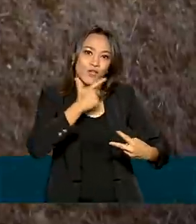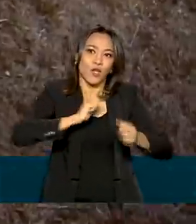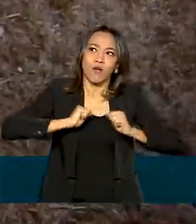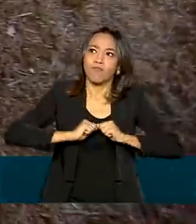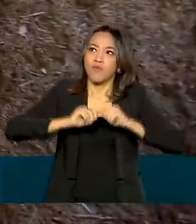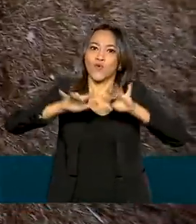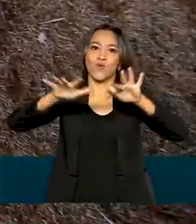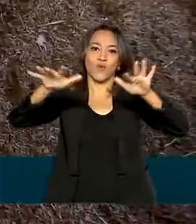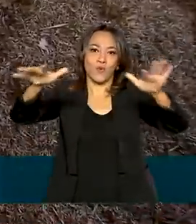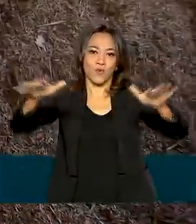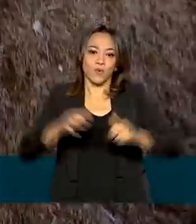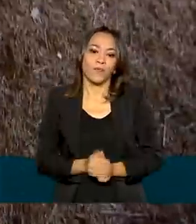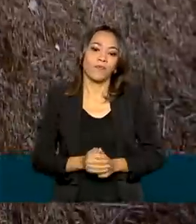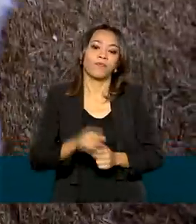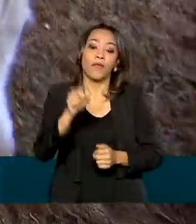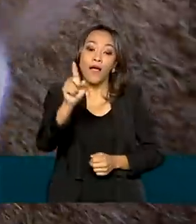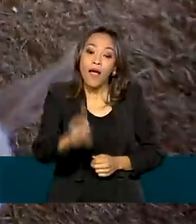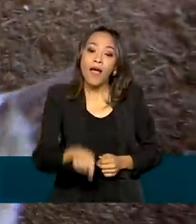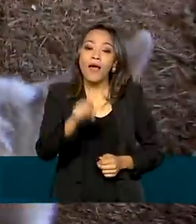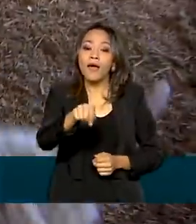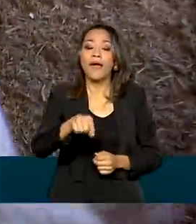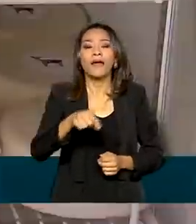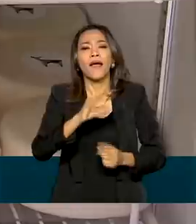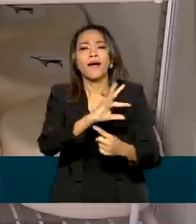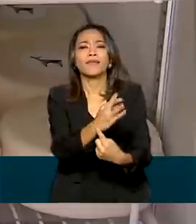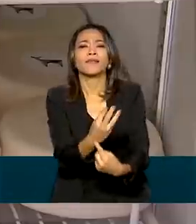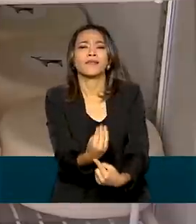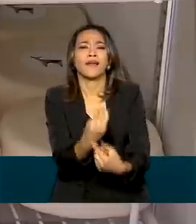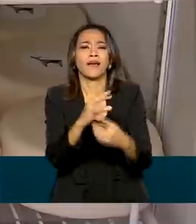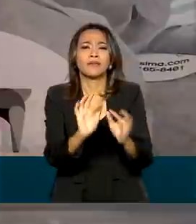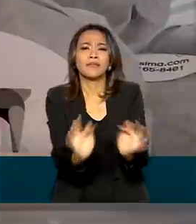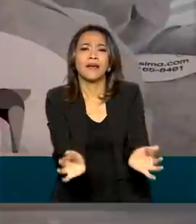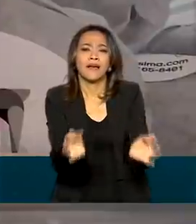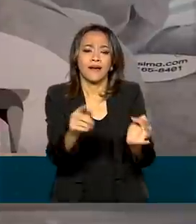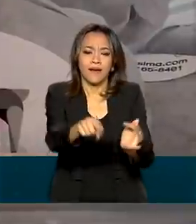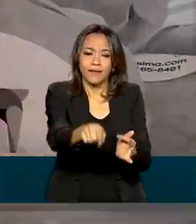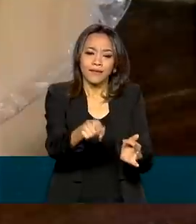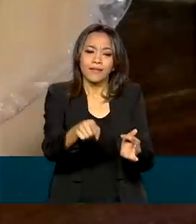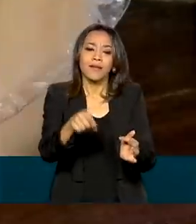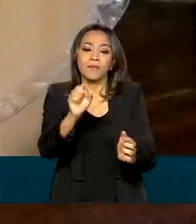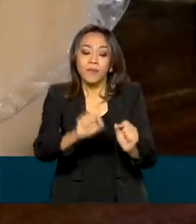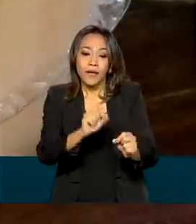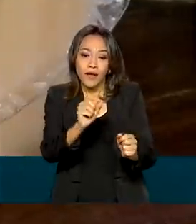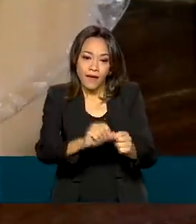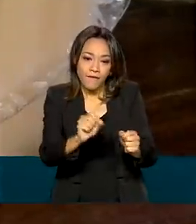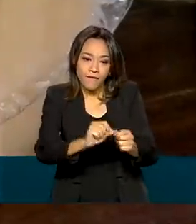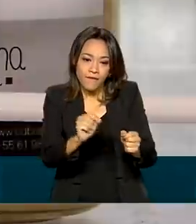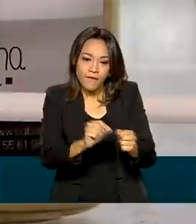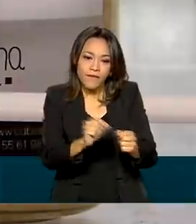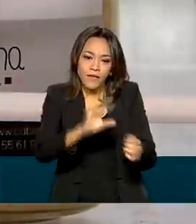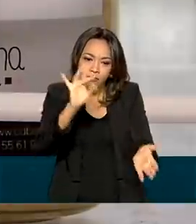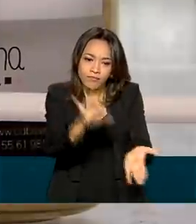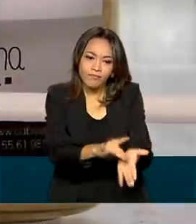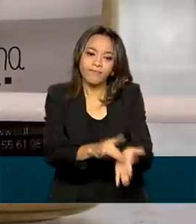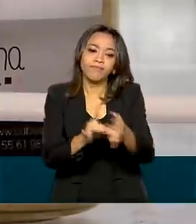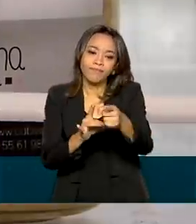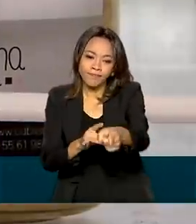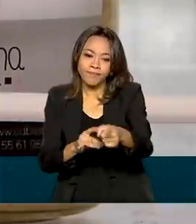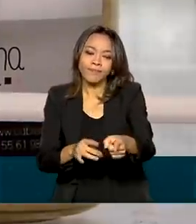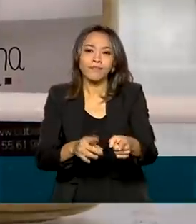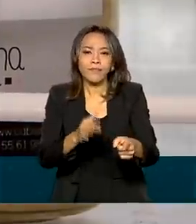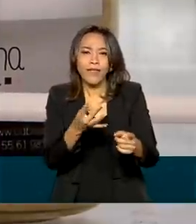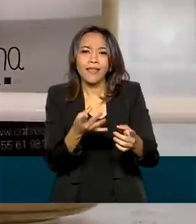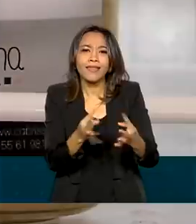queijo. É considerado artesanal de origem animal um produto individualizado, genuíno, resultante de